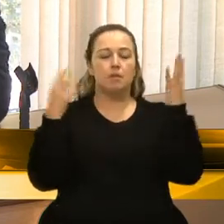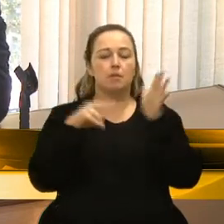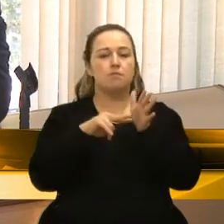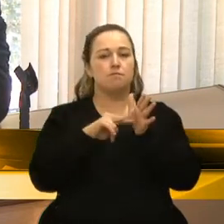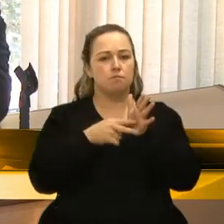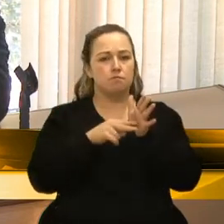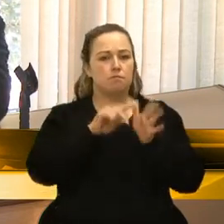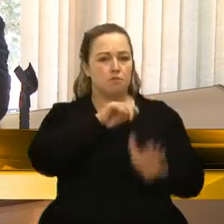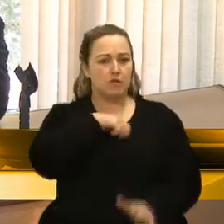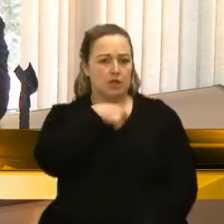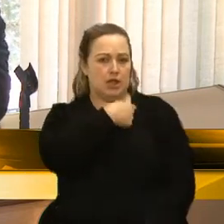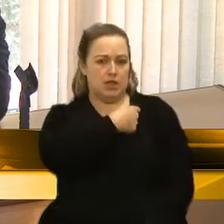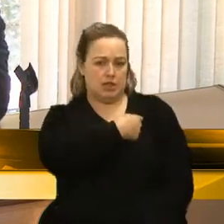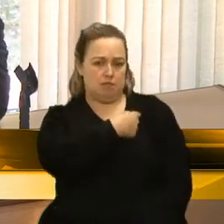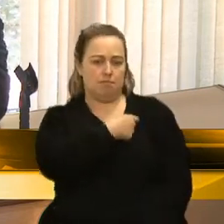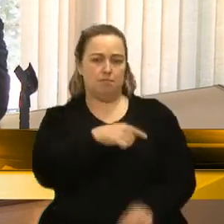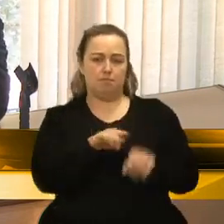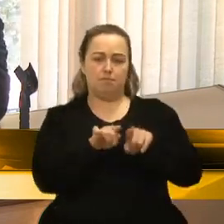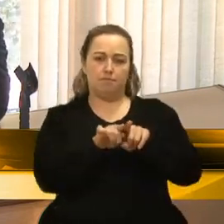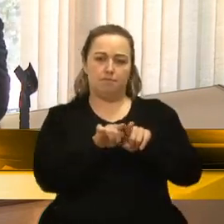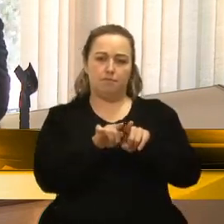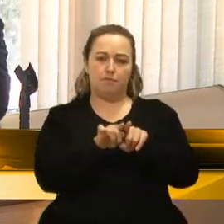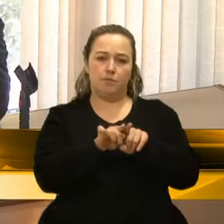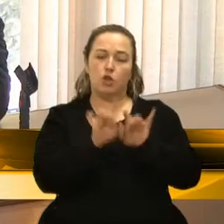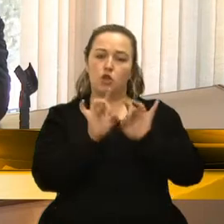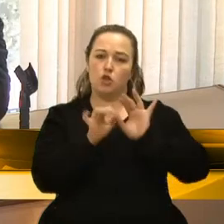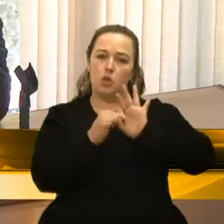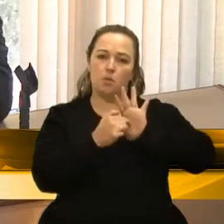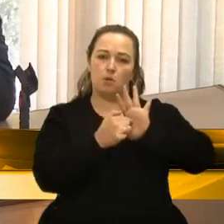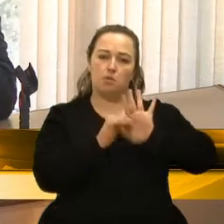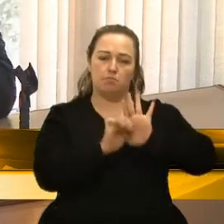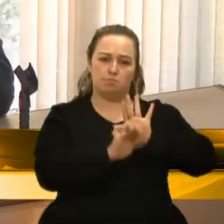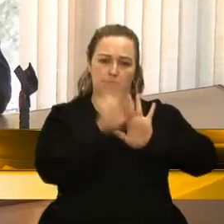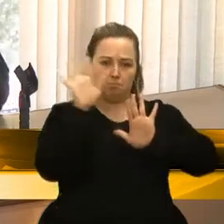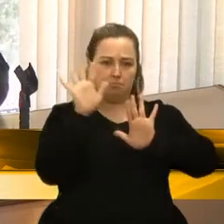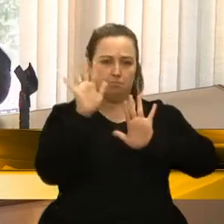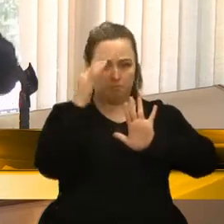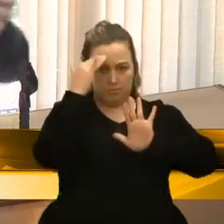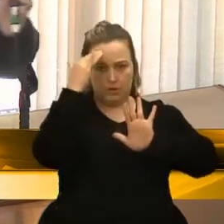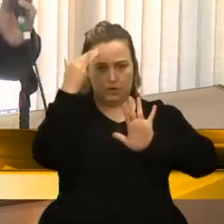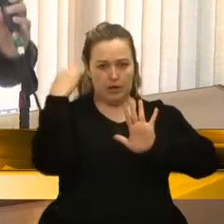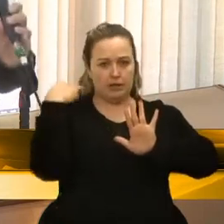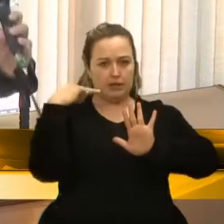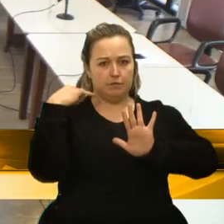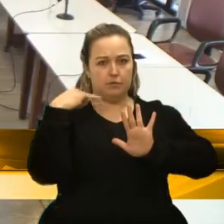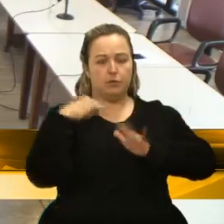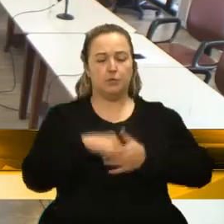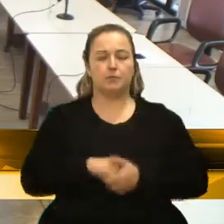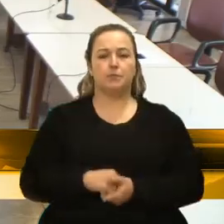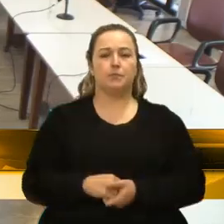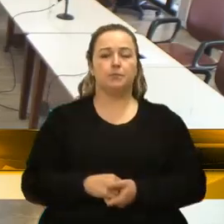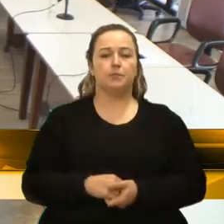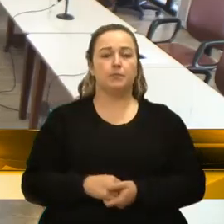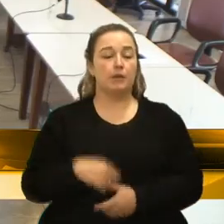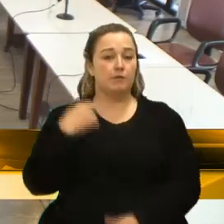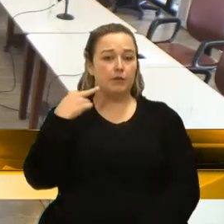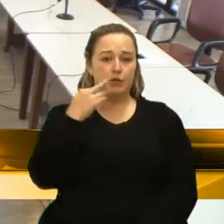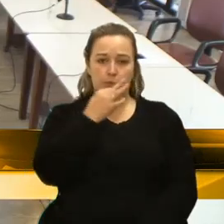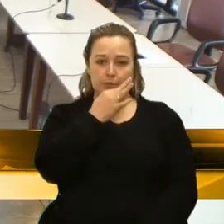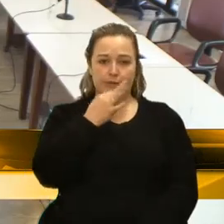fiscalização disso. Então, eu só queria deixar claro isso. Então, obrigado pela sua parte, vereador. Obrigado, vereador. Meu negócio, vereadora Tati.